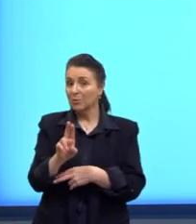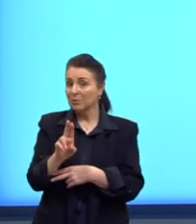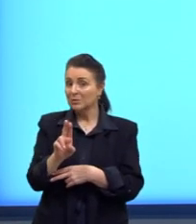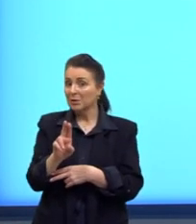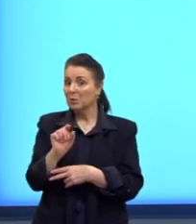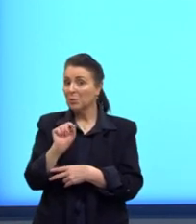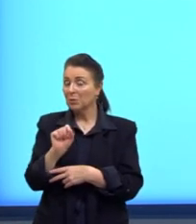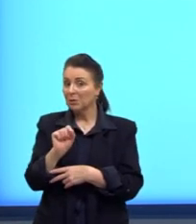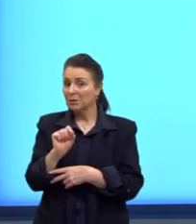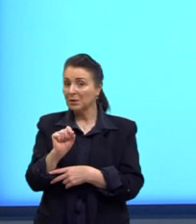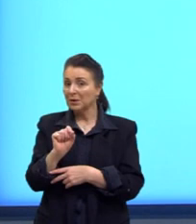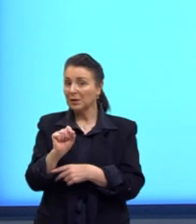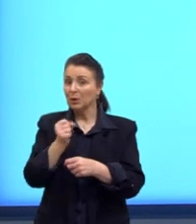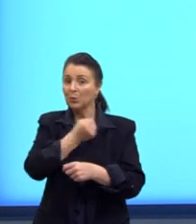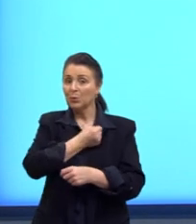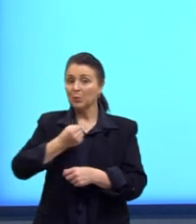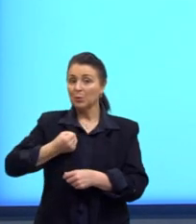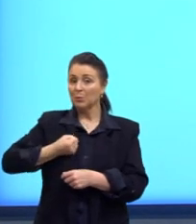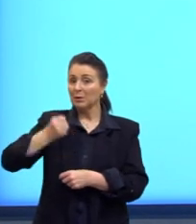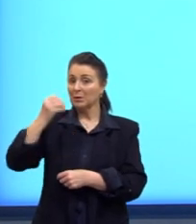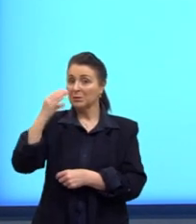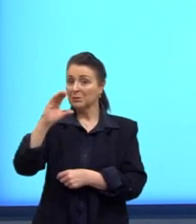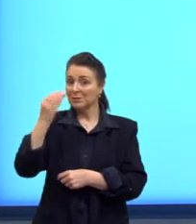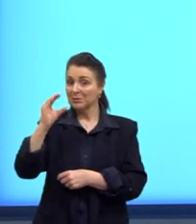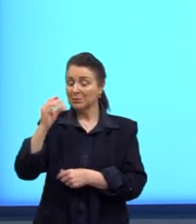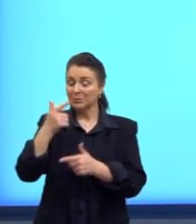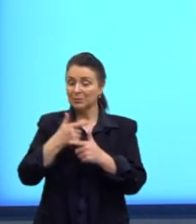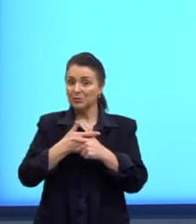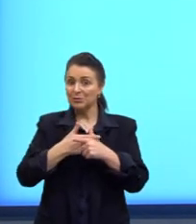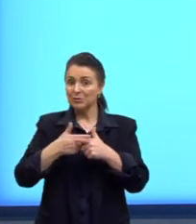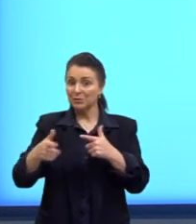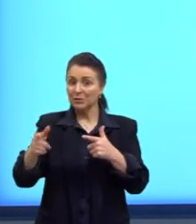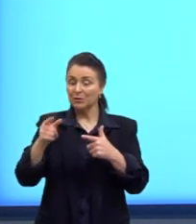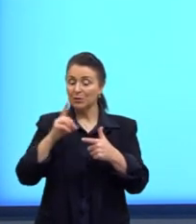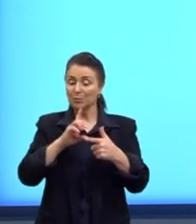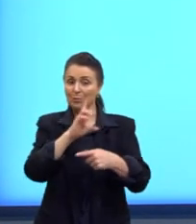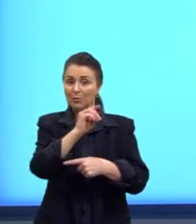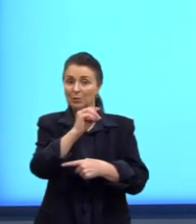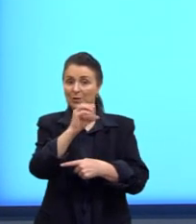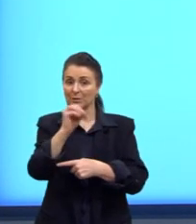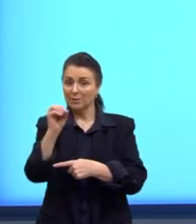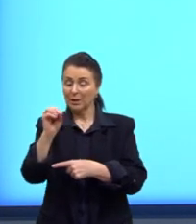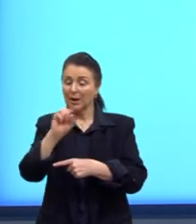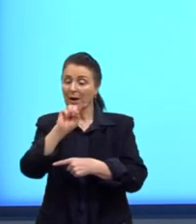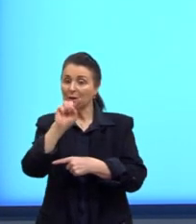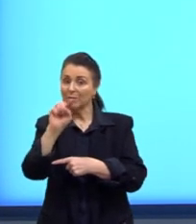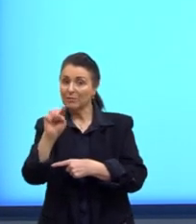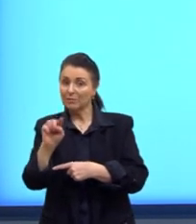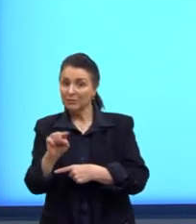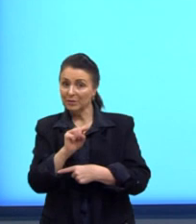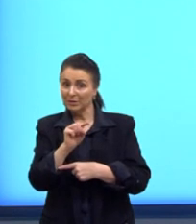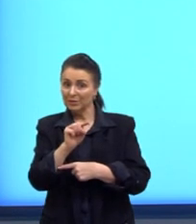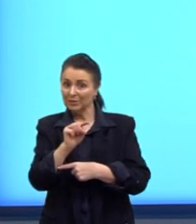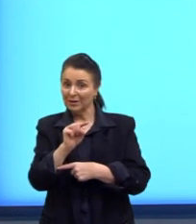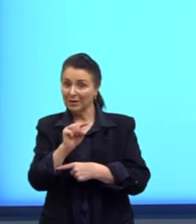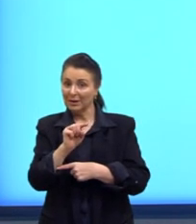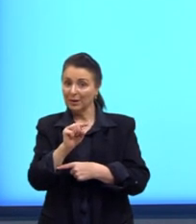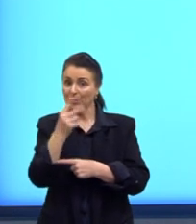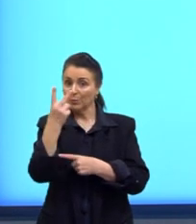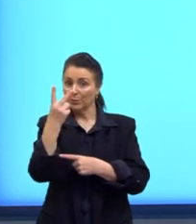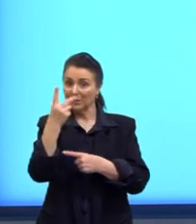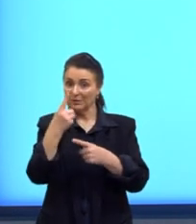ali de notação científica também, né? Eu estou dividindo ali por 100, então, a vírgula vai andar duas casinhas, né?